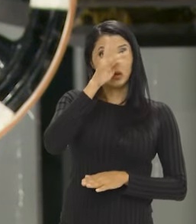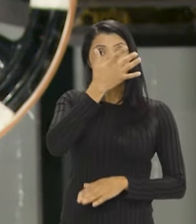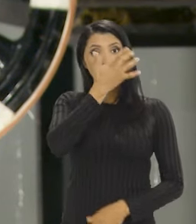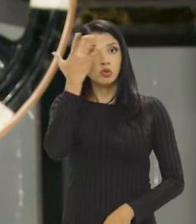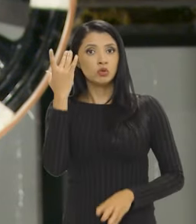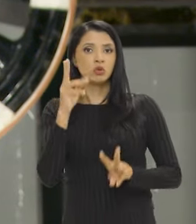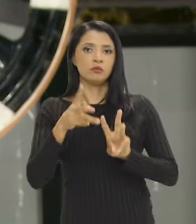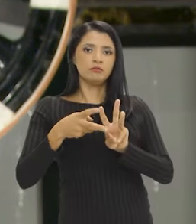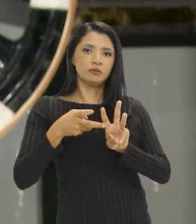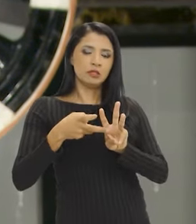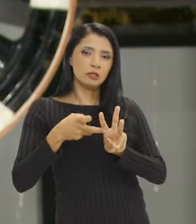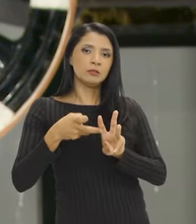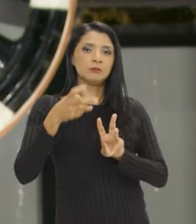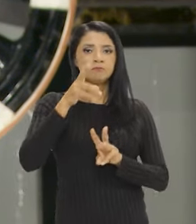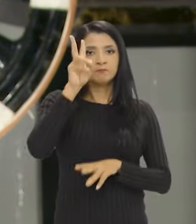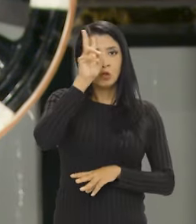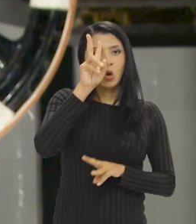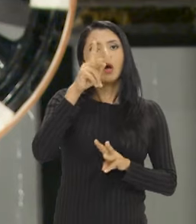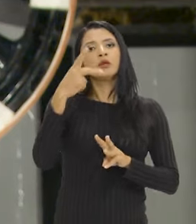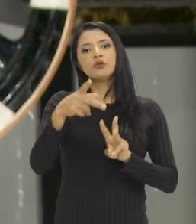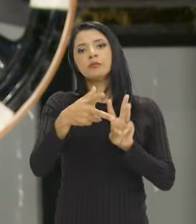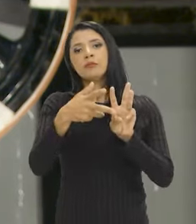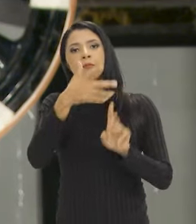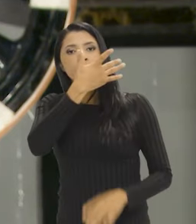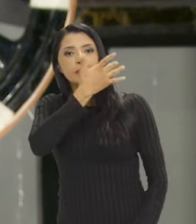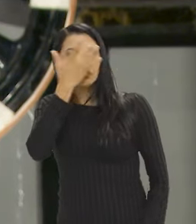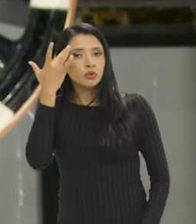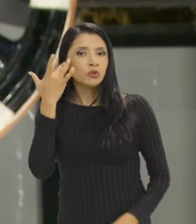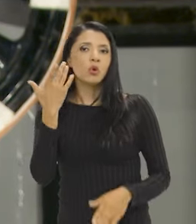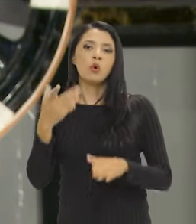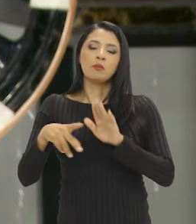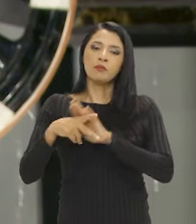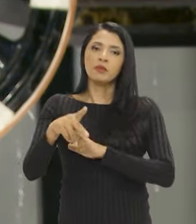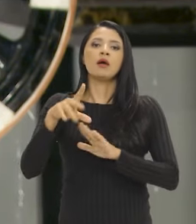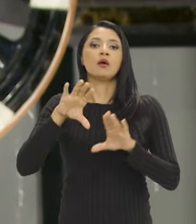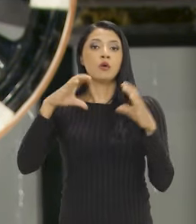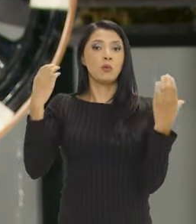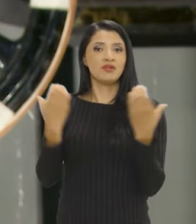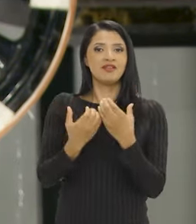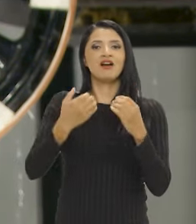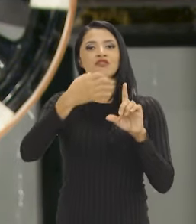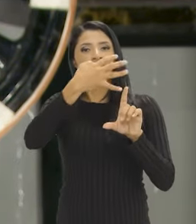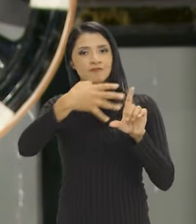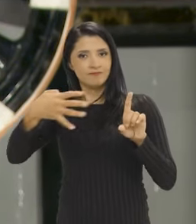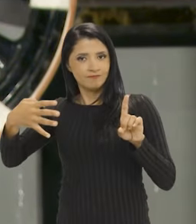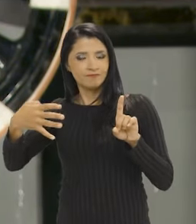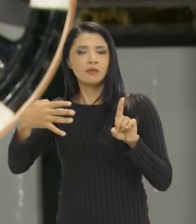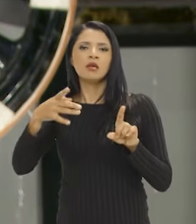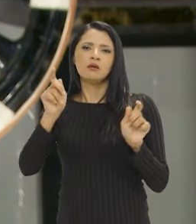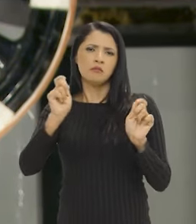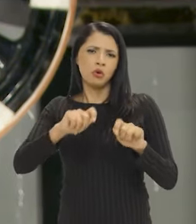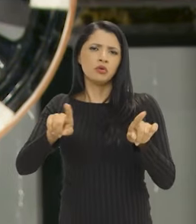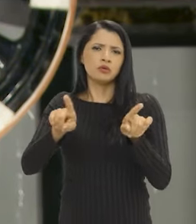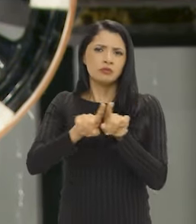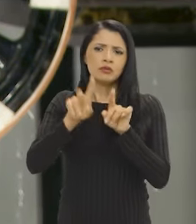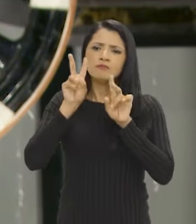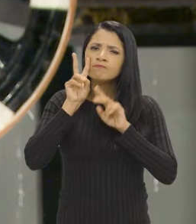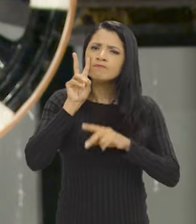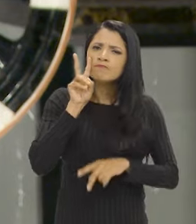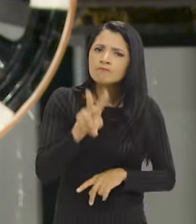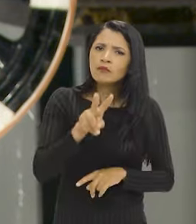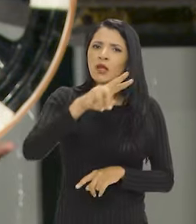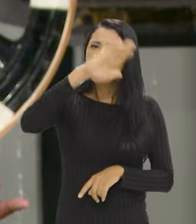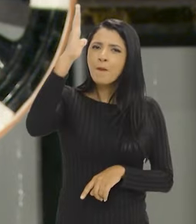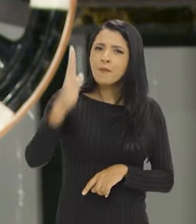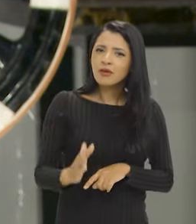pessoas indígenas, de pessoas da hoje chamada comunidade LGBTQIA+. nós podemos